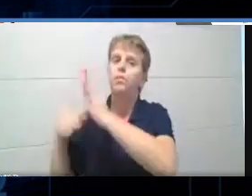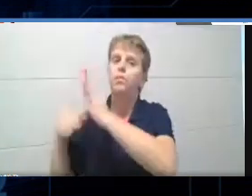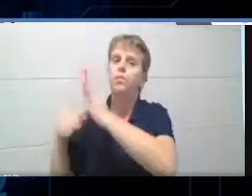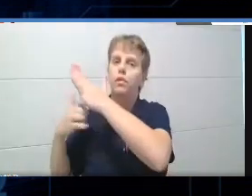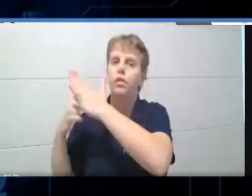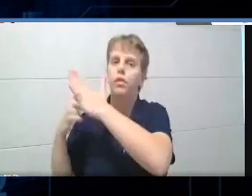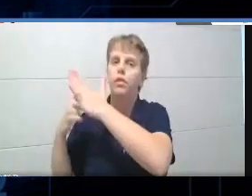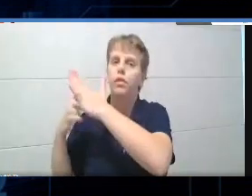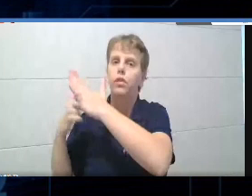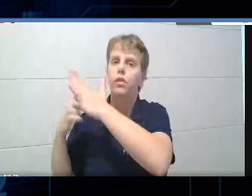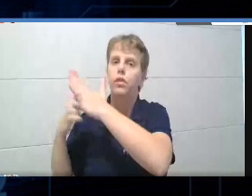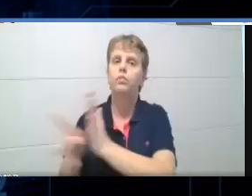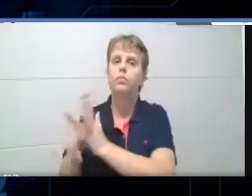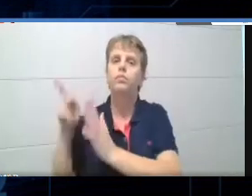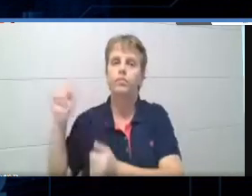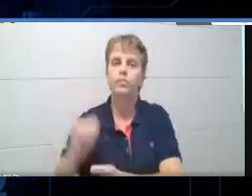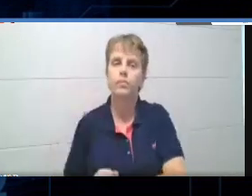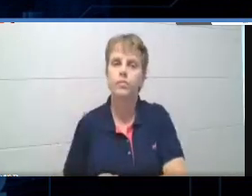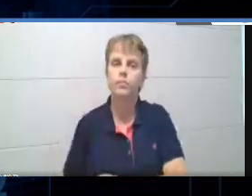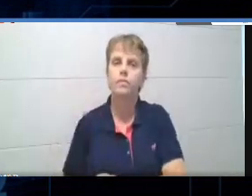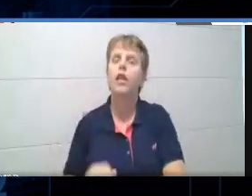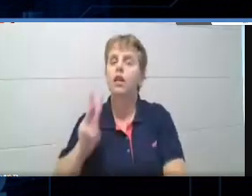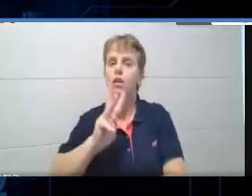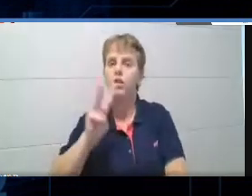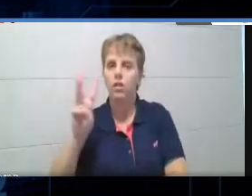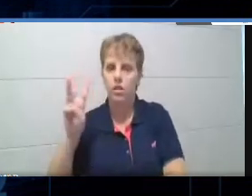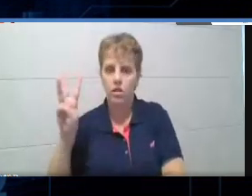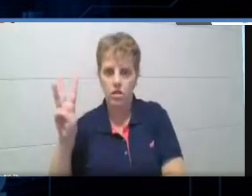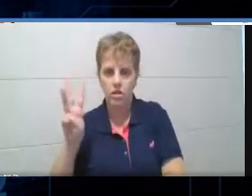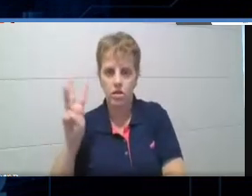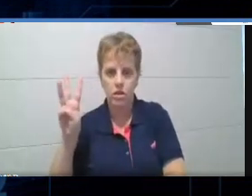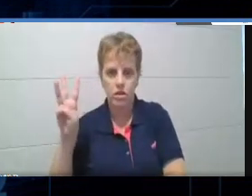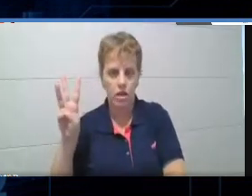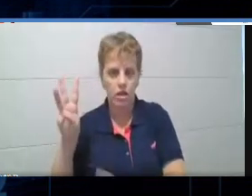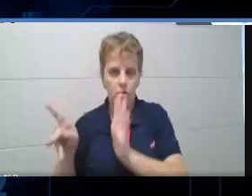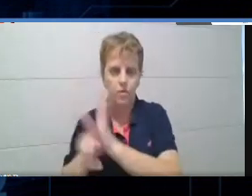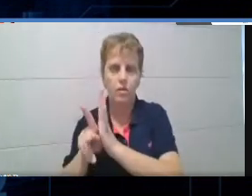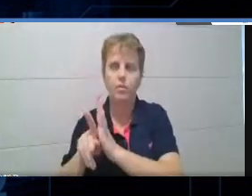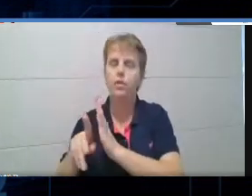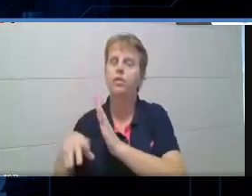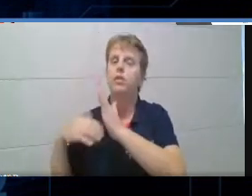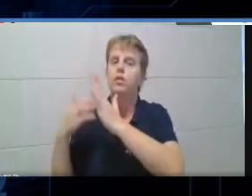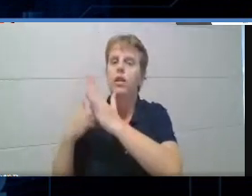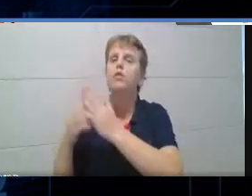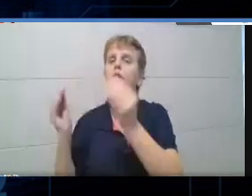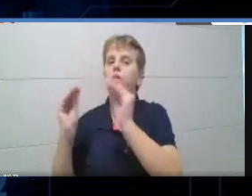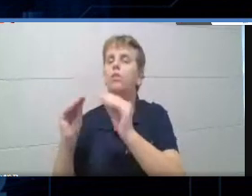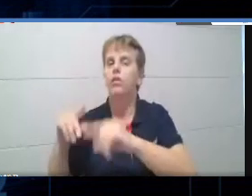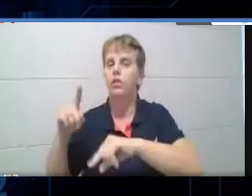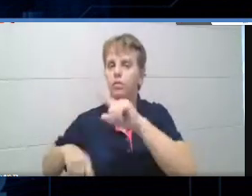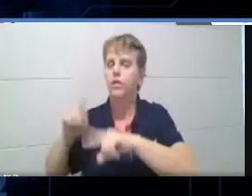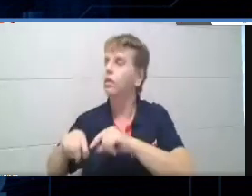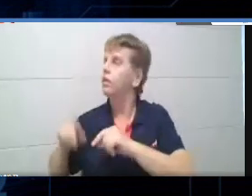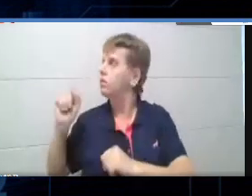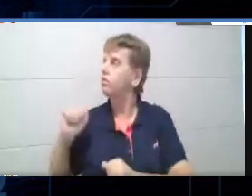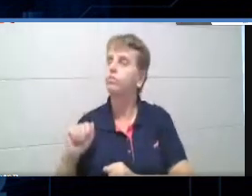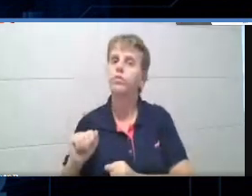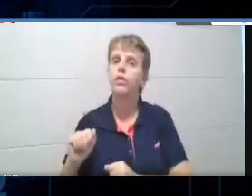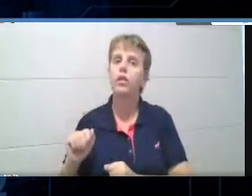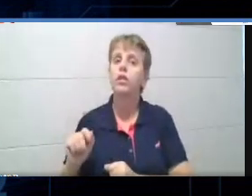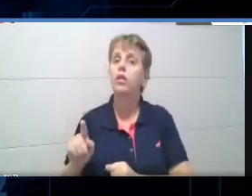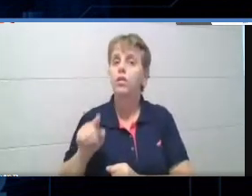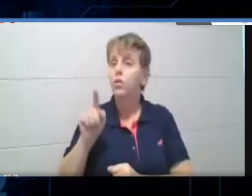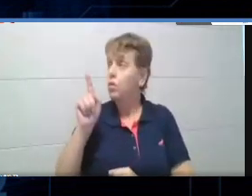trouxe é de empresa, tá, gente, é de um site da empresa que eu acho que eu botei lá no material. E aqui, então, é você